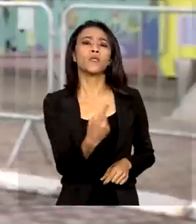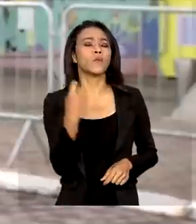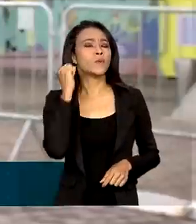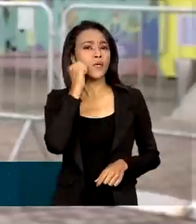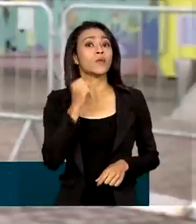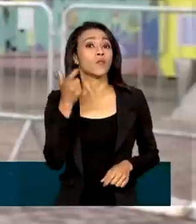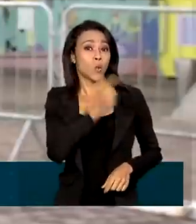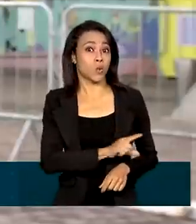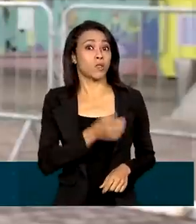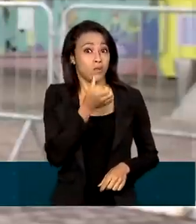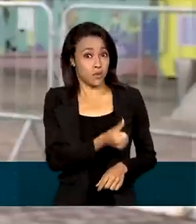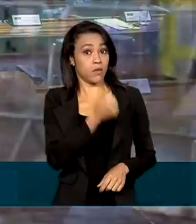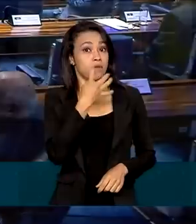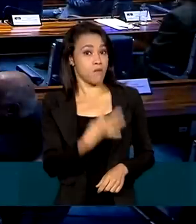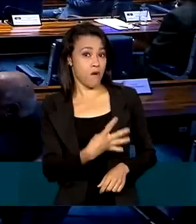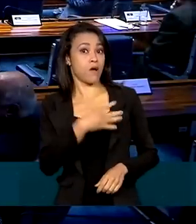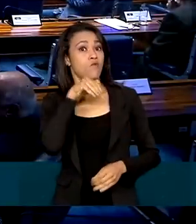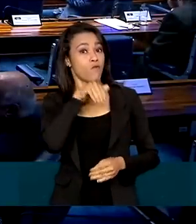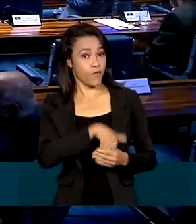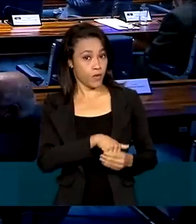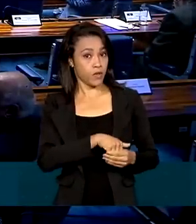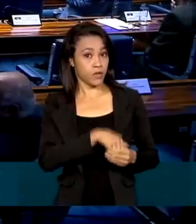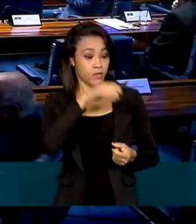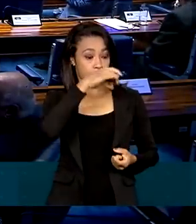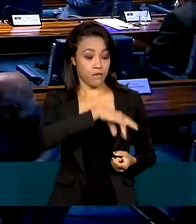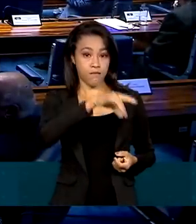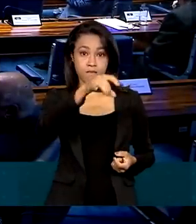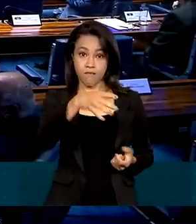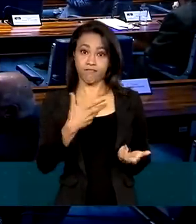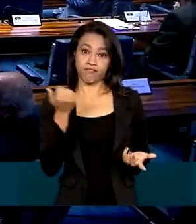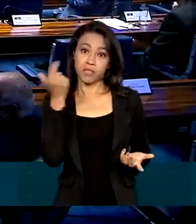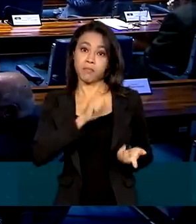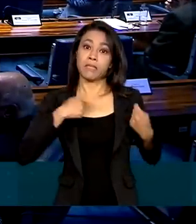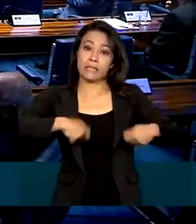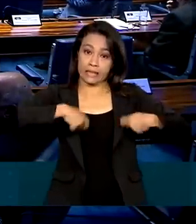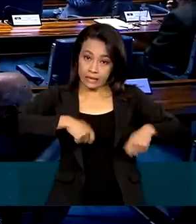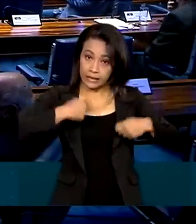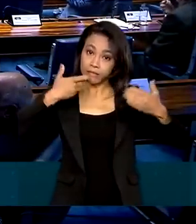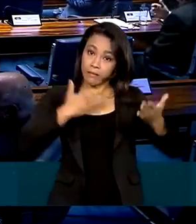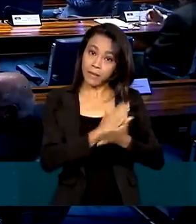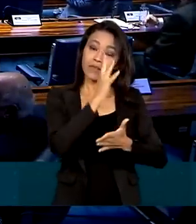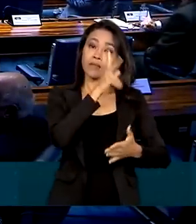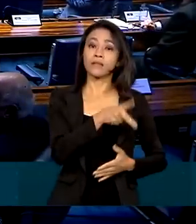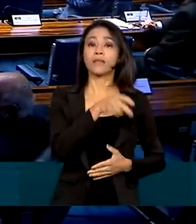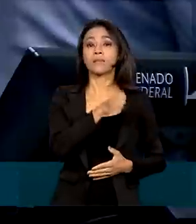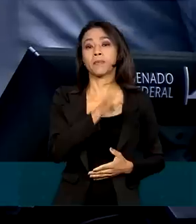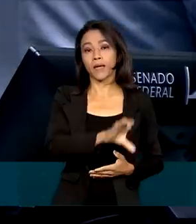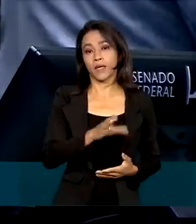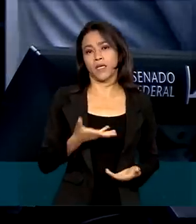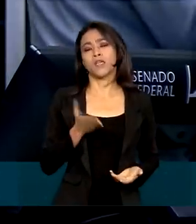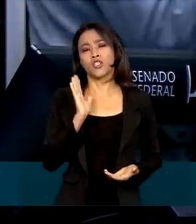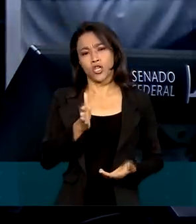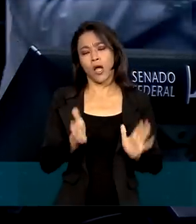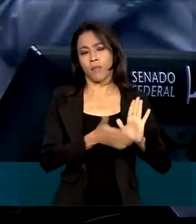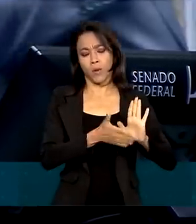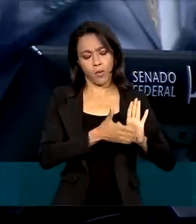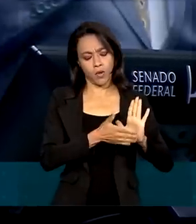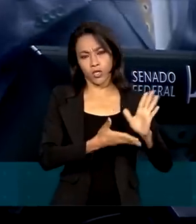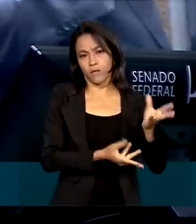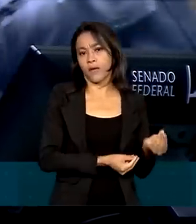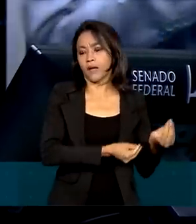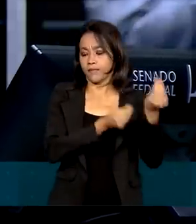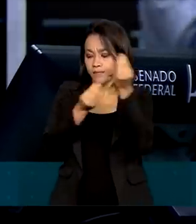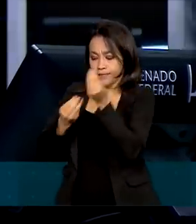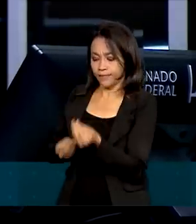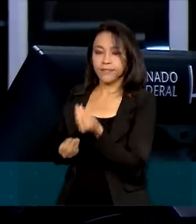votos em cada uma das duas votações obrigatórias necessárias nesse tipo de medida. Agora, como você disse, a proposta segue para a